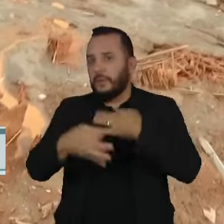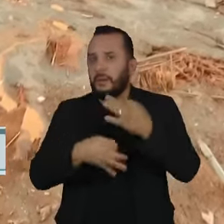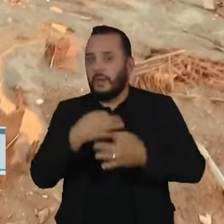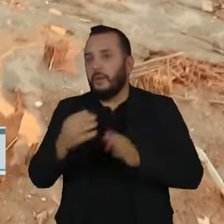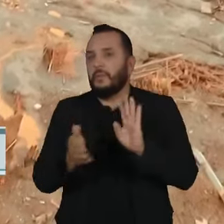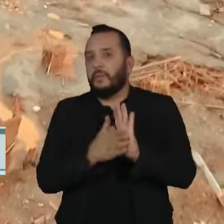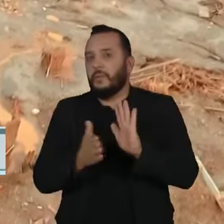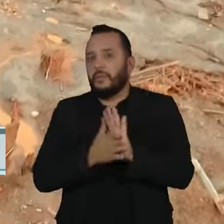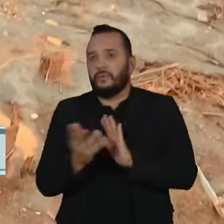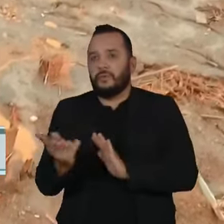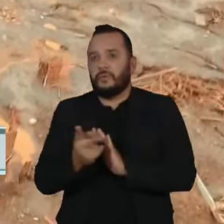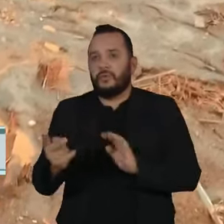conjunto nos próximos dias.